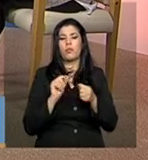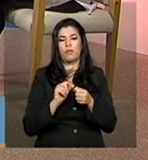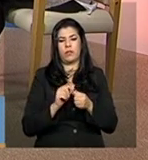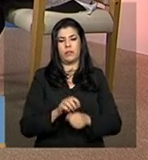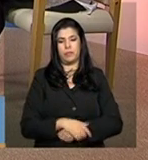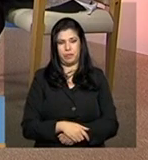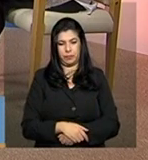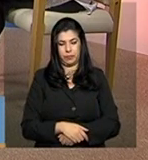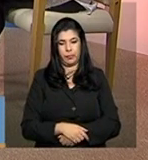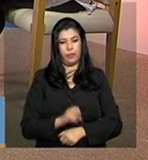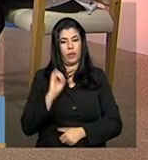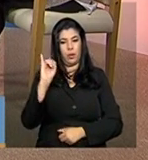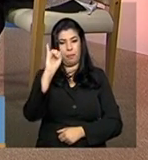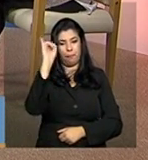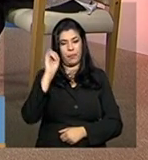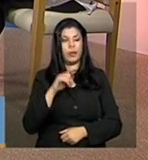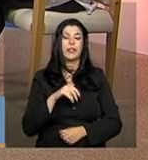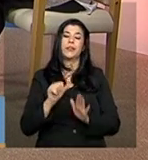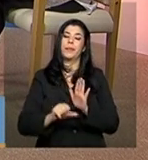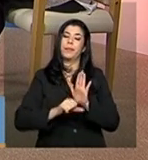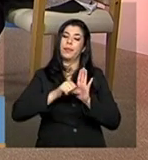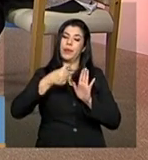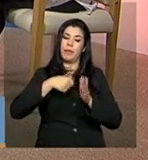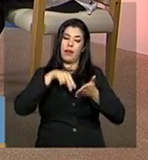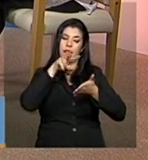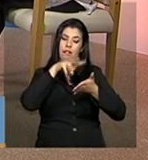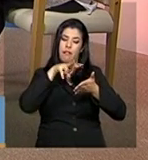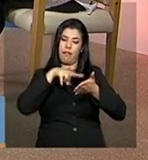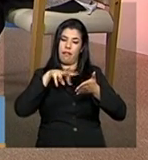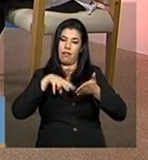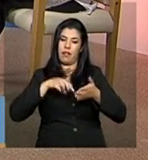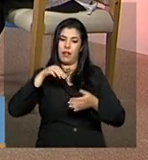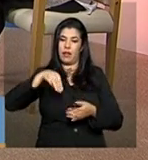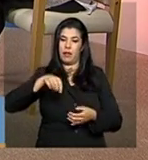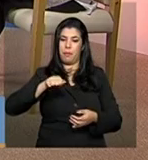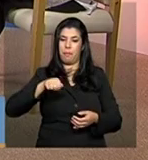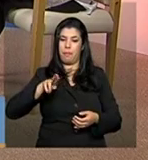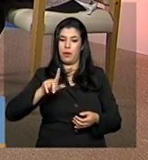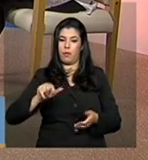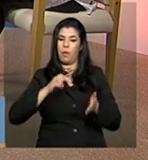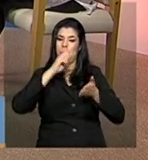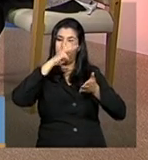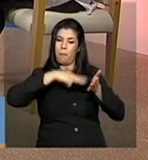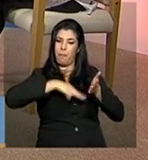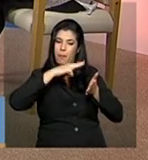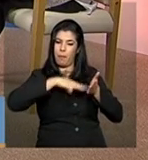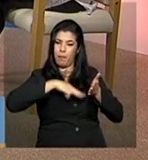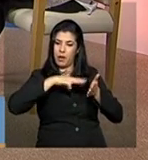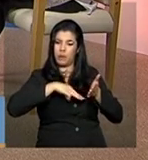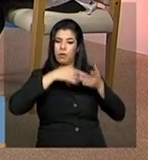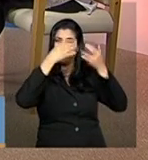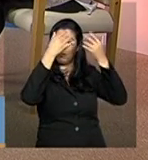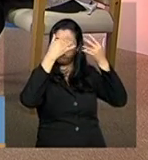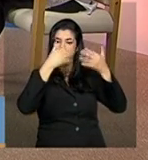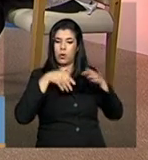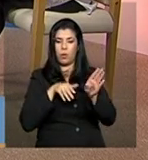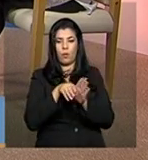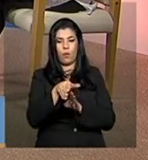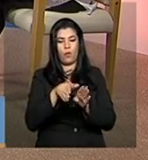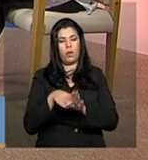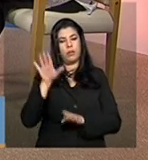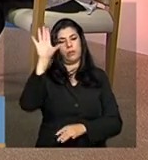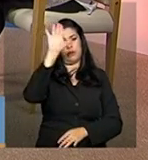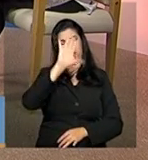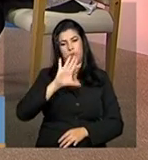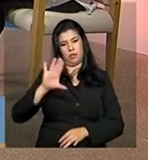importante a leitura dos manuais. O Ministério disponibilizou dois manuais. Um de orientações gerais para os gestores e um